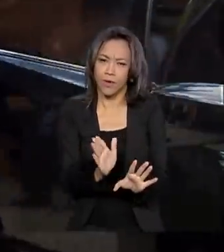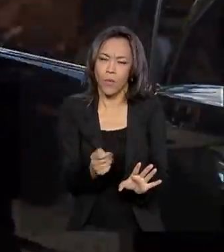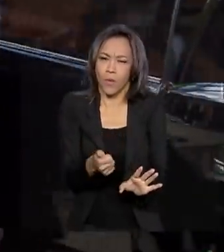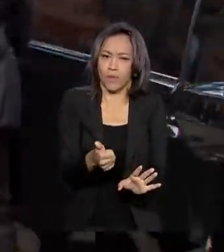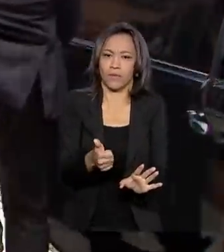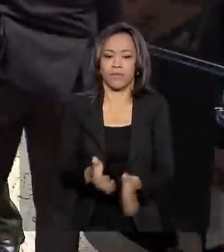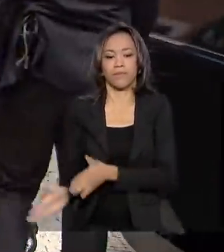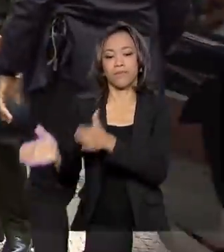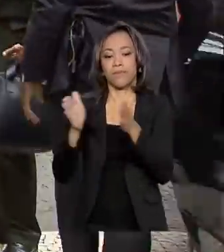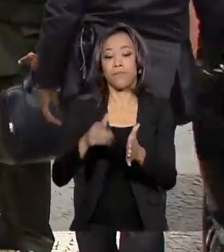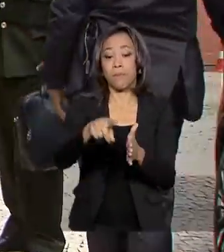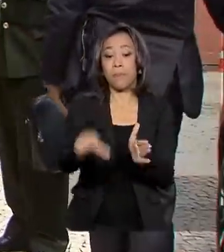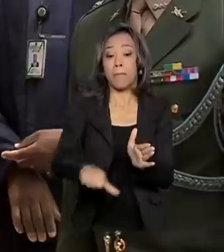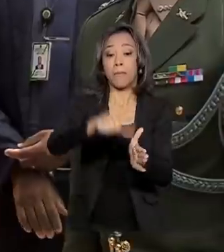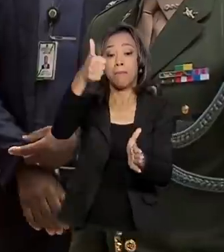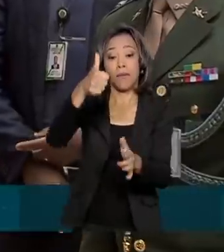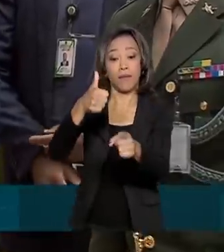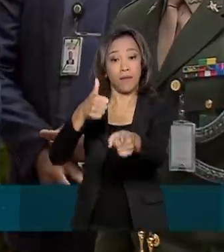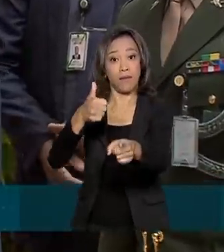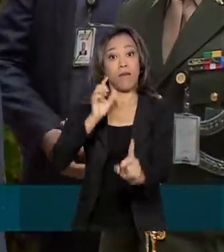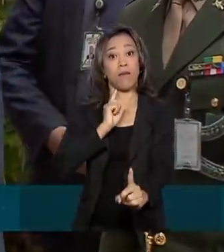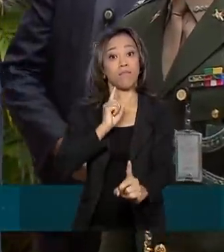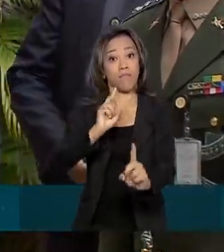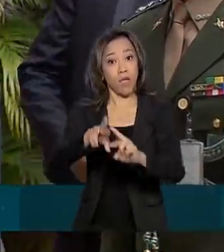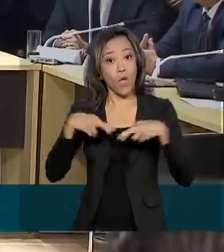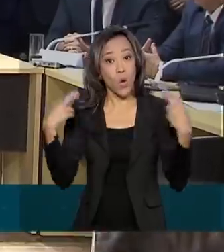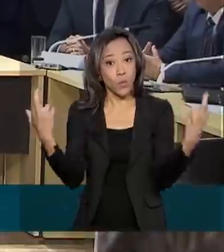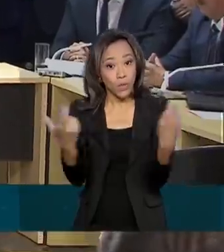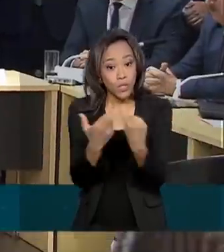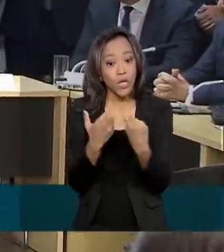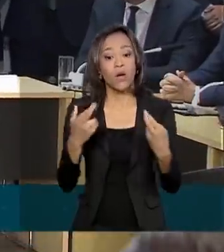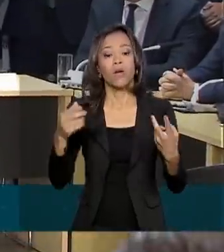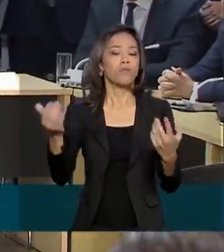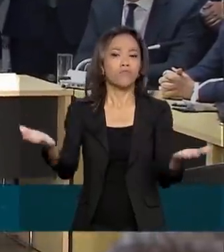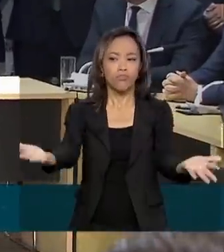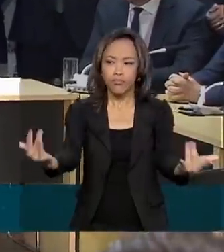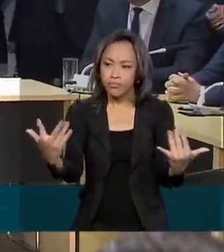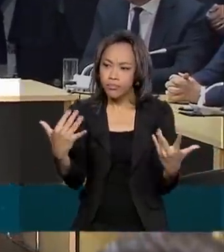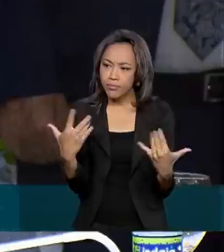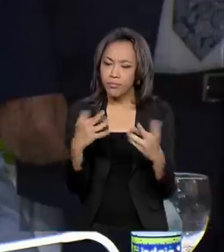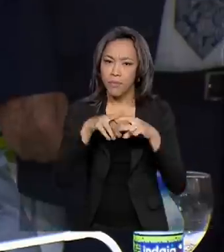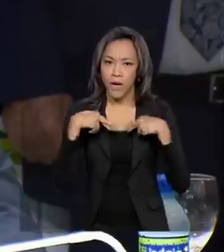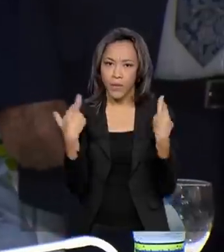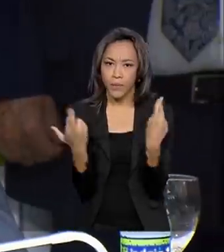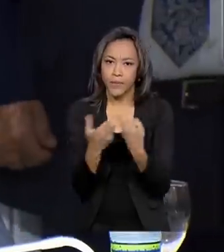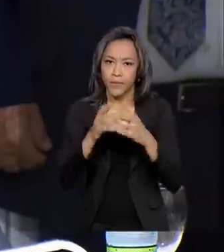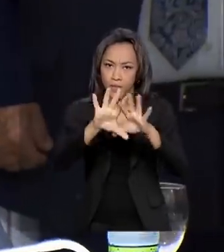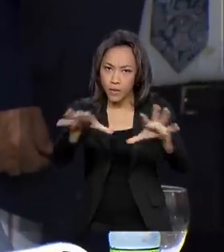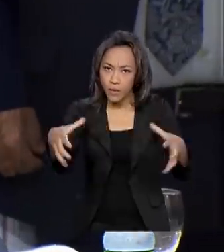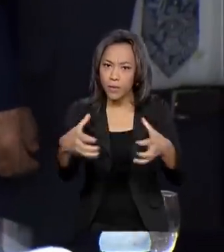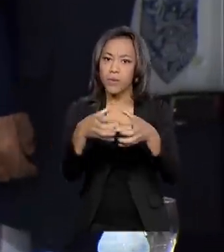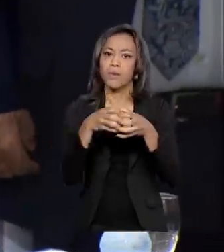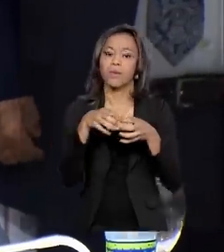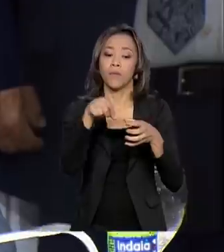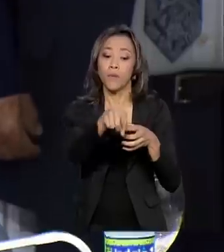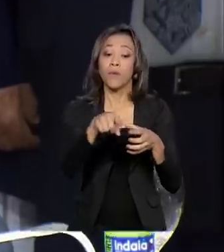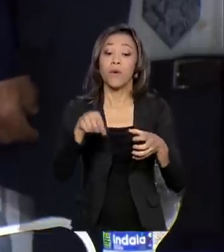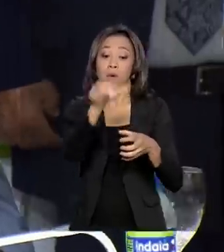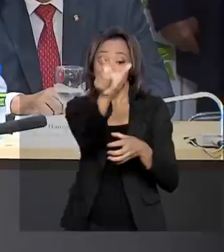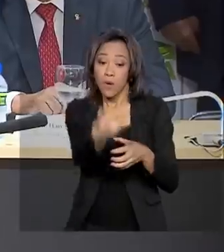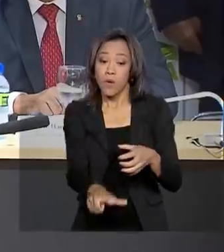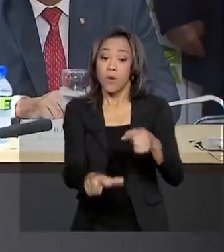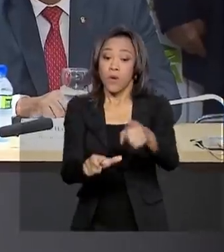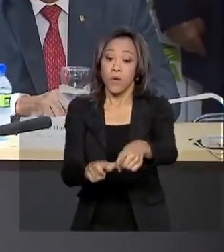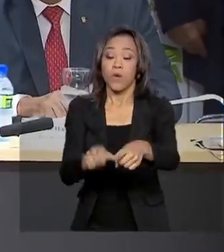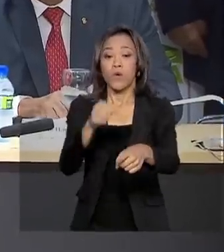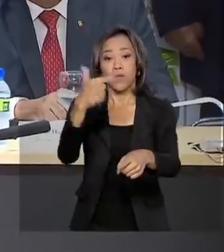Foi a primeira reunião da Frente Parlamentar da Agropecuária este ano. O vice-presidente Hamilton Mourão